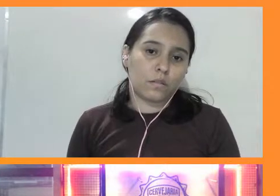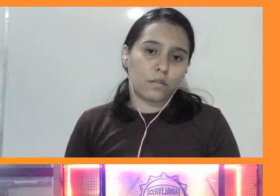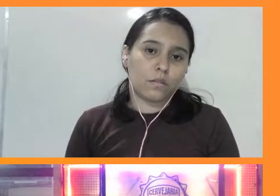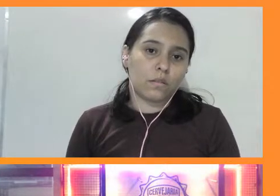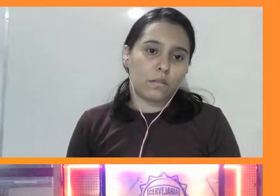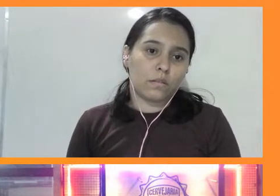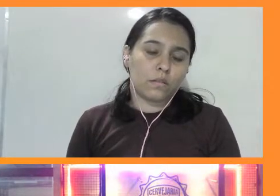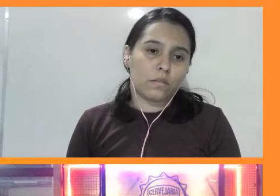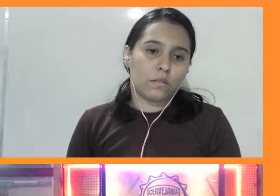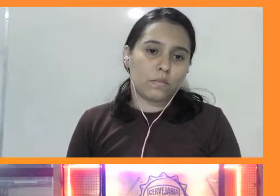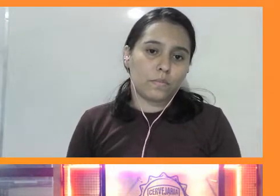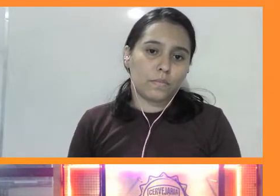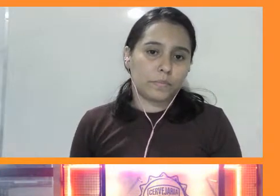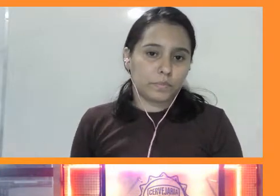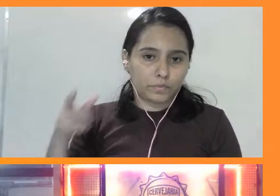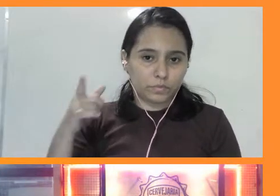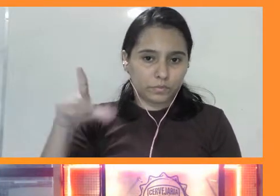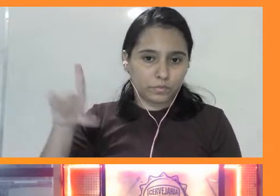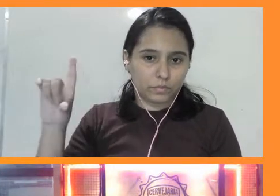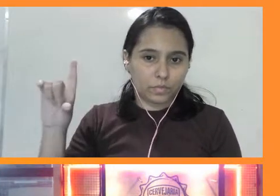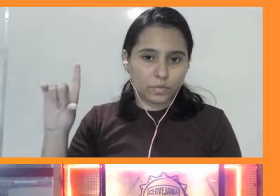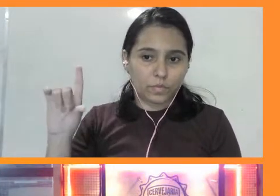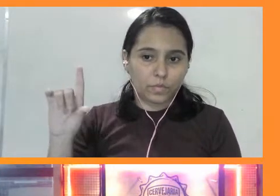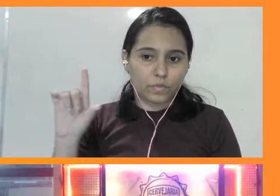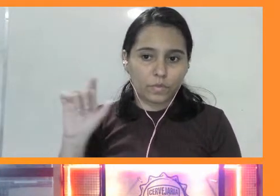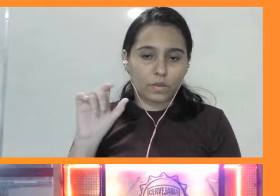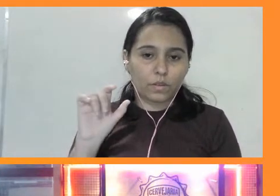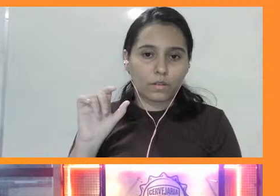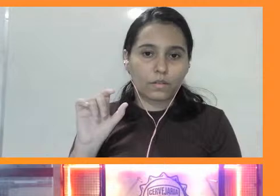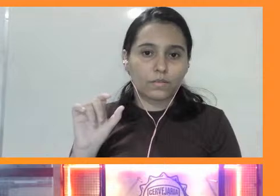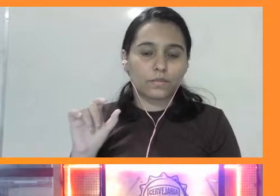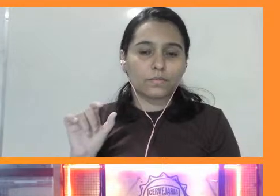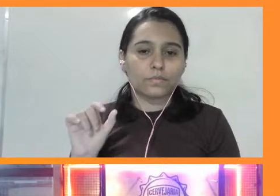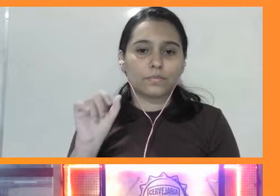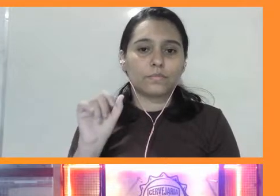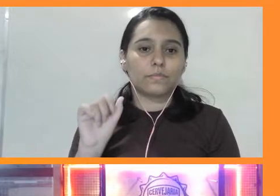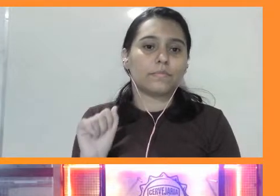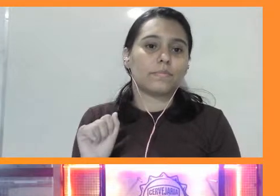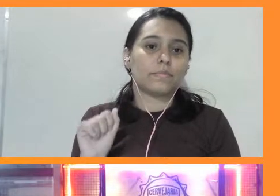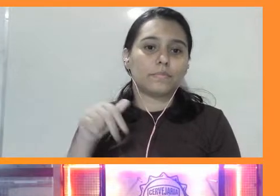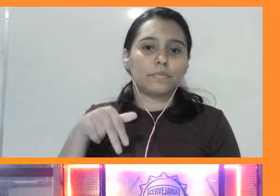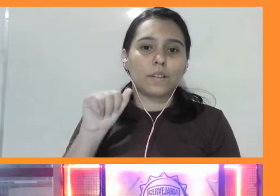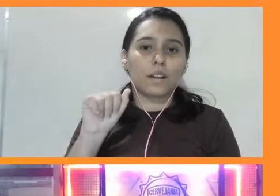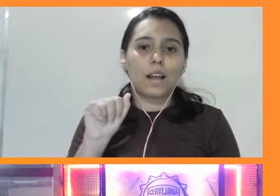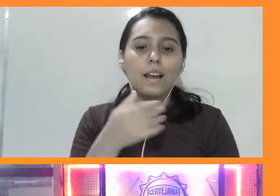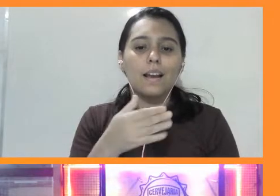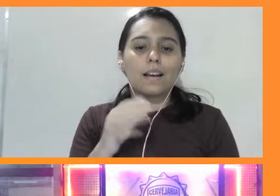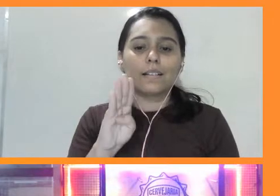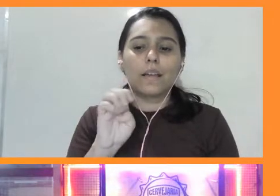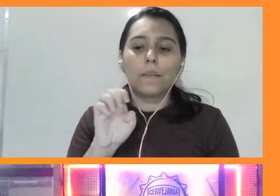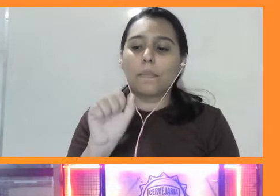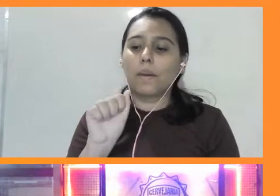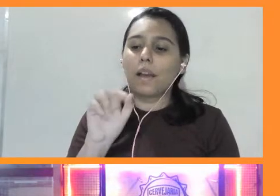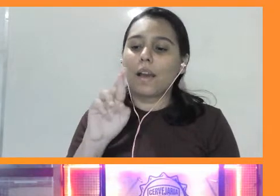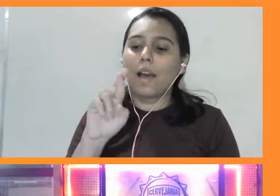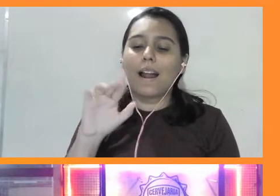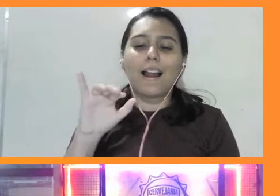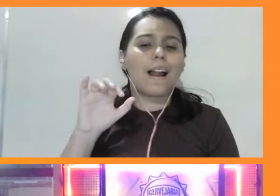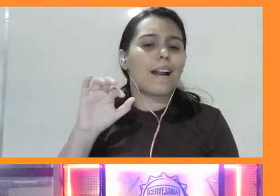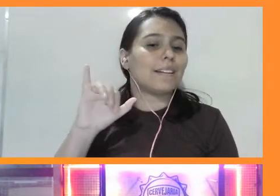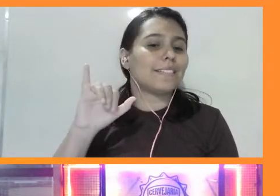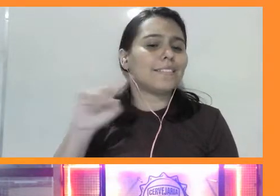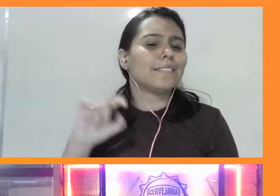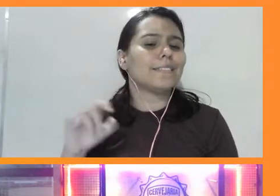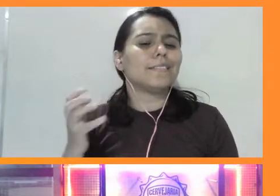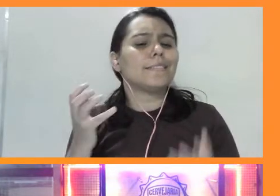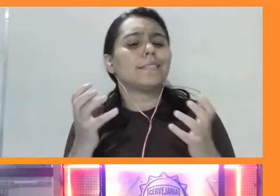Ana Beatriz está perguntando. Vamos Vai lá, Gê. Ana Beatriz quer saber, eu também quero. O